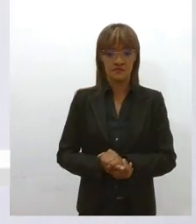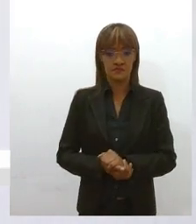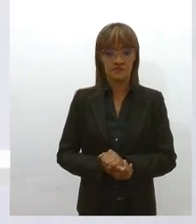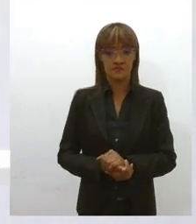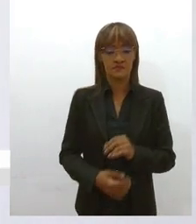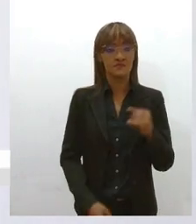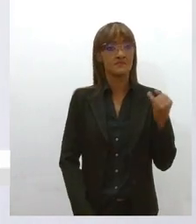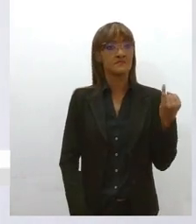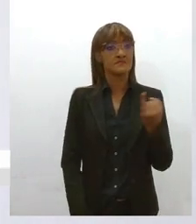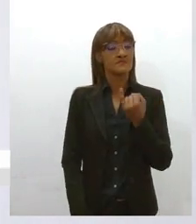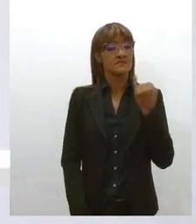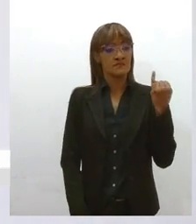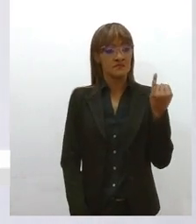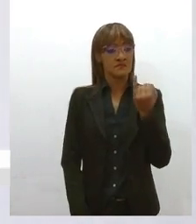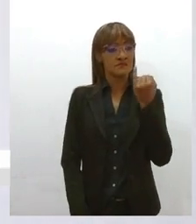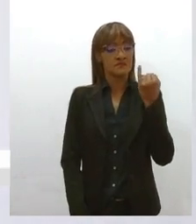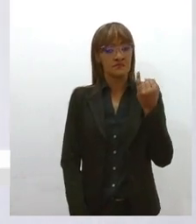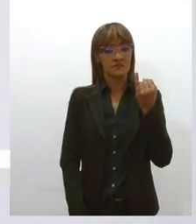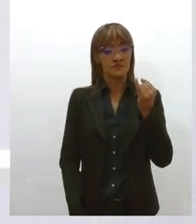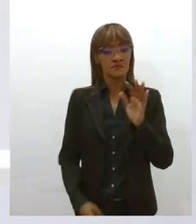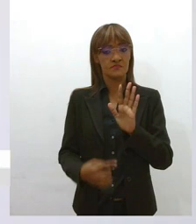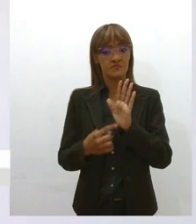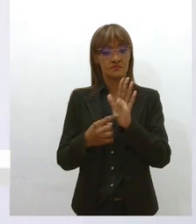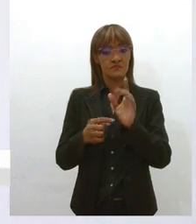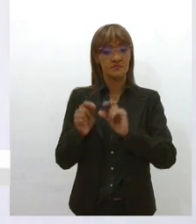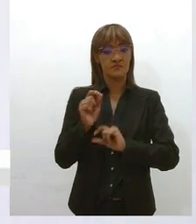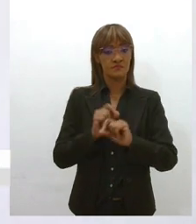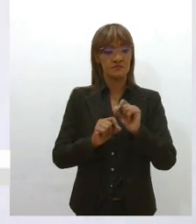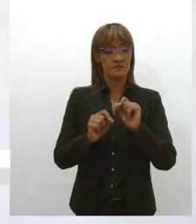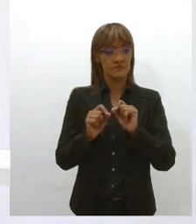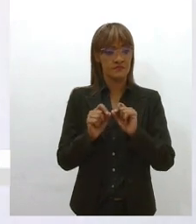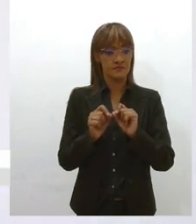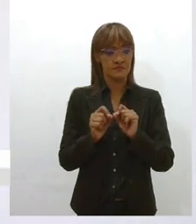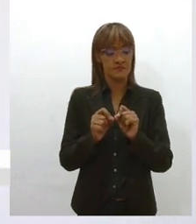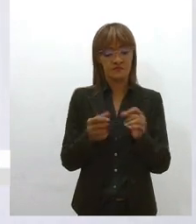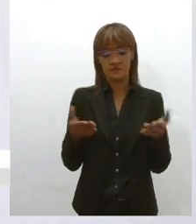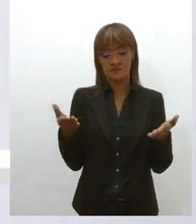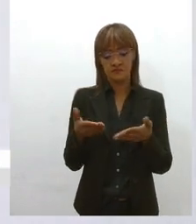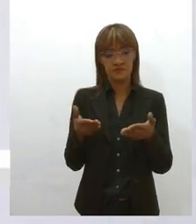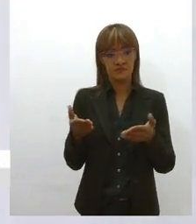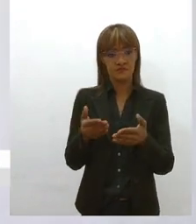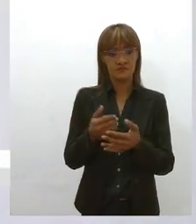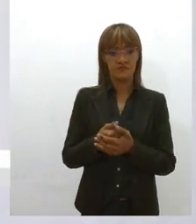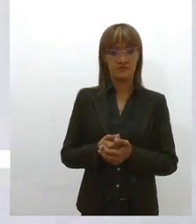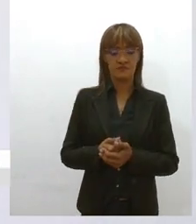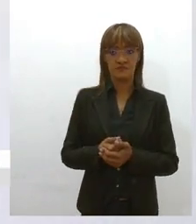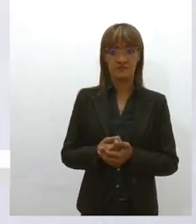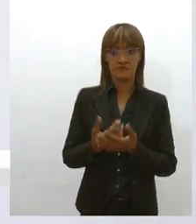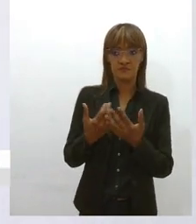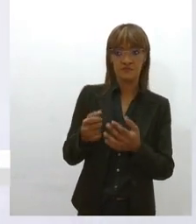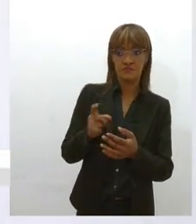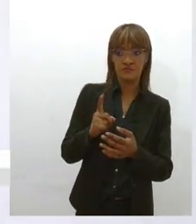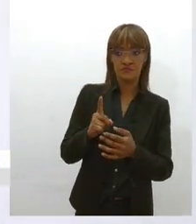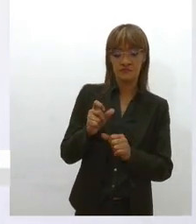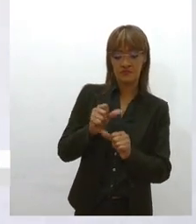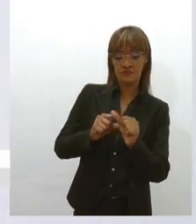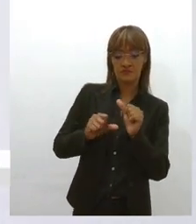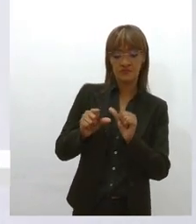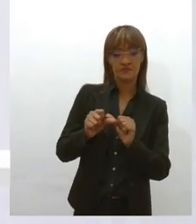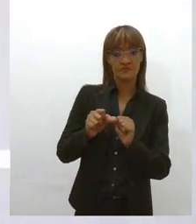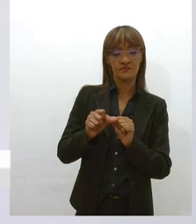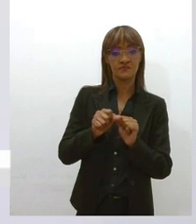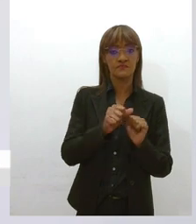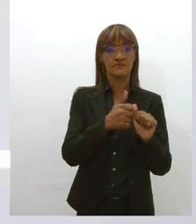esse espaço para mostrar que com o advento da reforma, a gente chama contra-reforma trabalhista, e por que a gente chama contra-reforma?